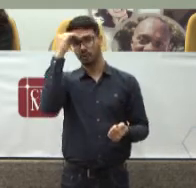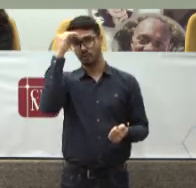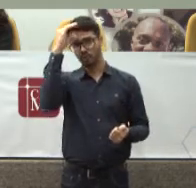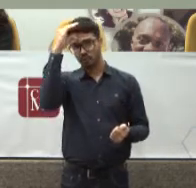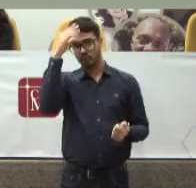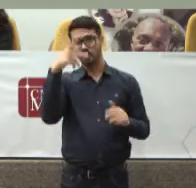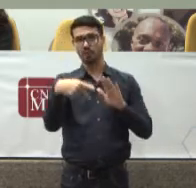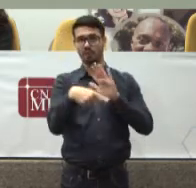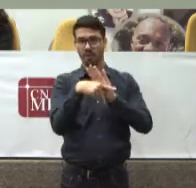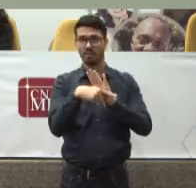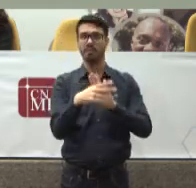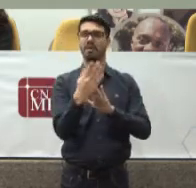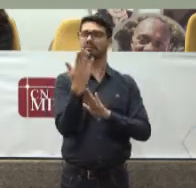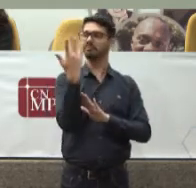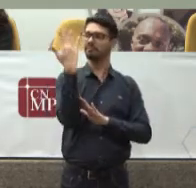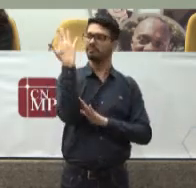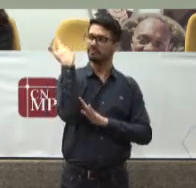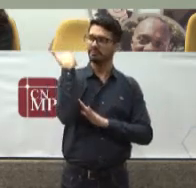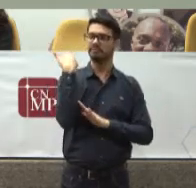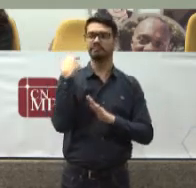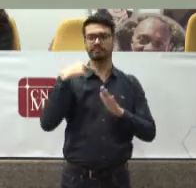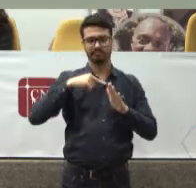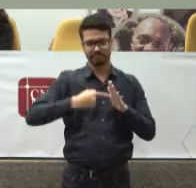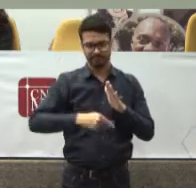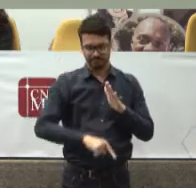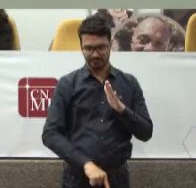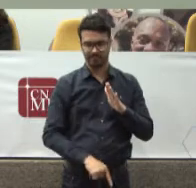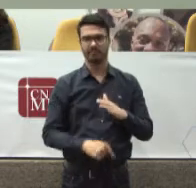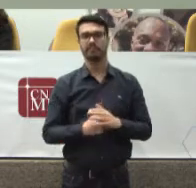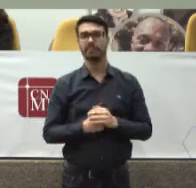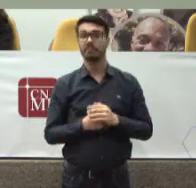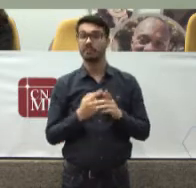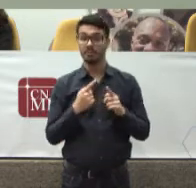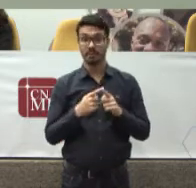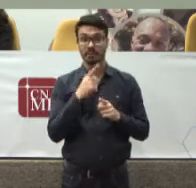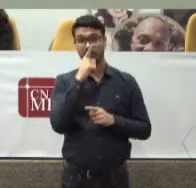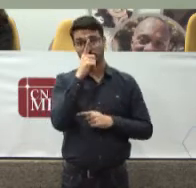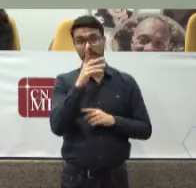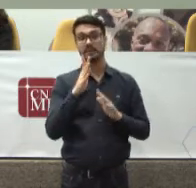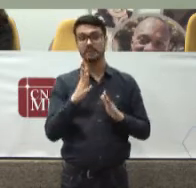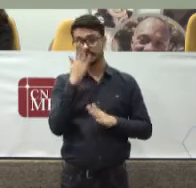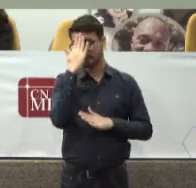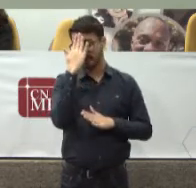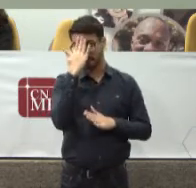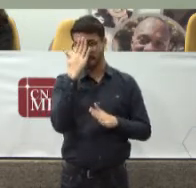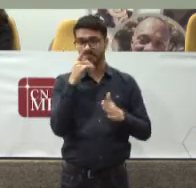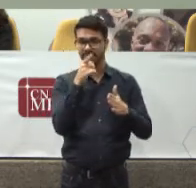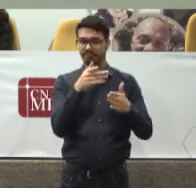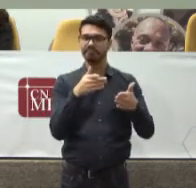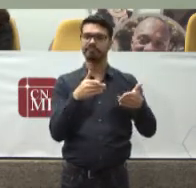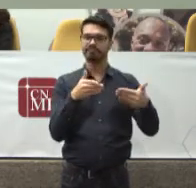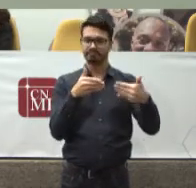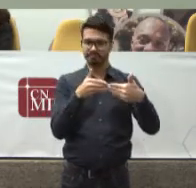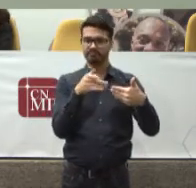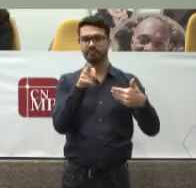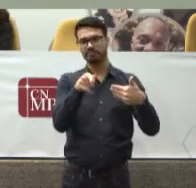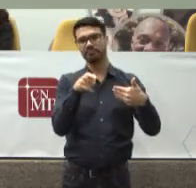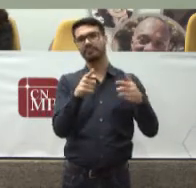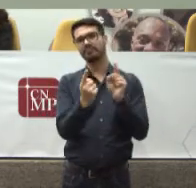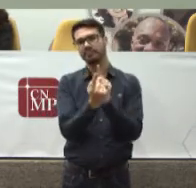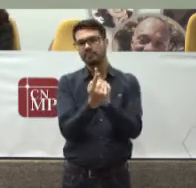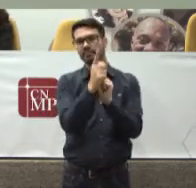Lá no fundo Porque está Na ponta Atendendo A população Que vai Ao